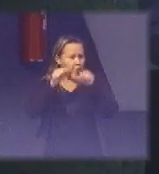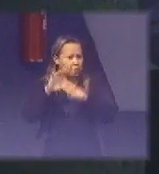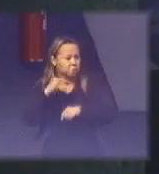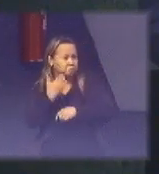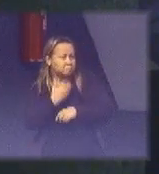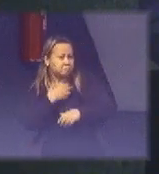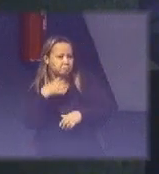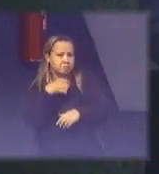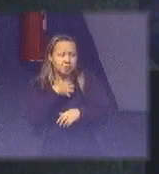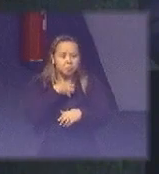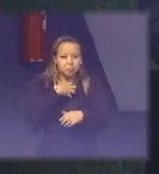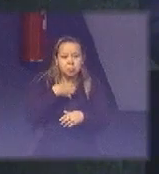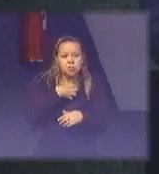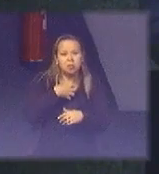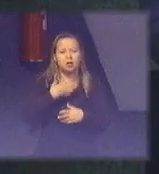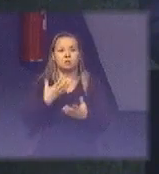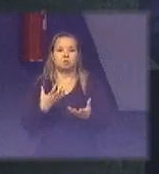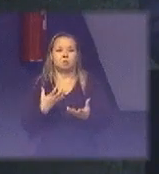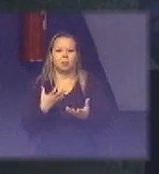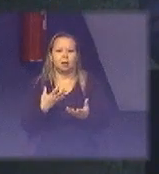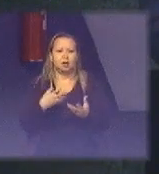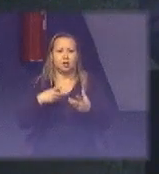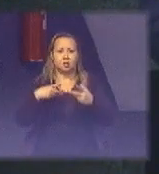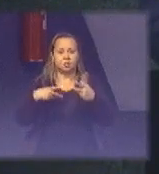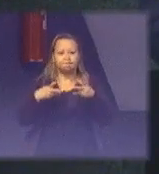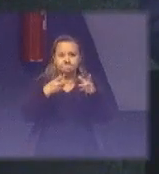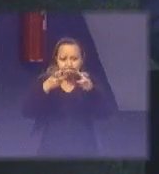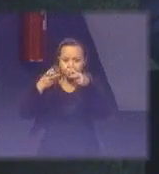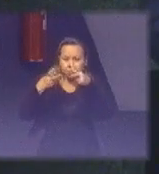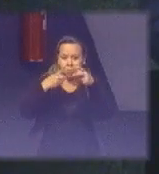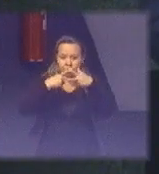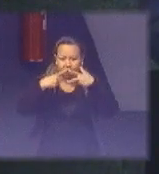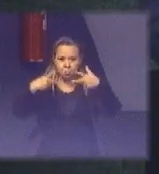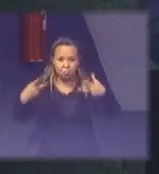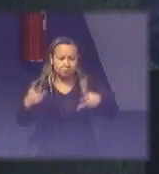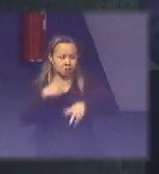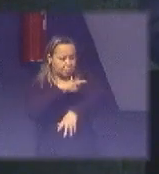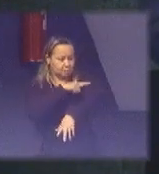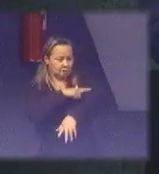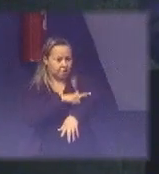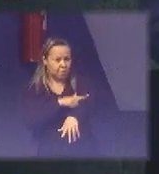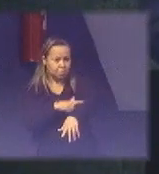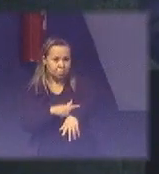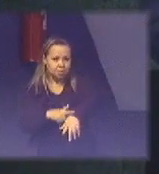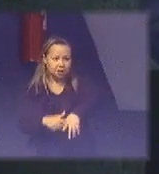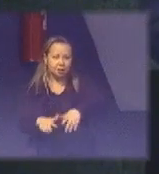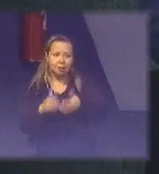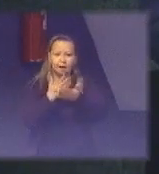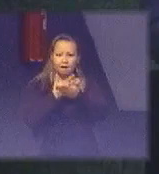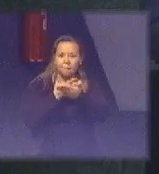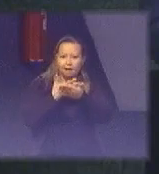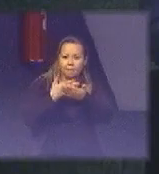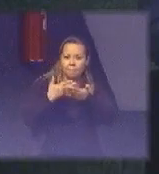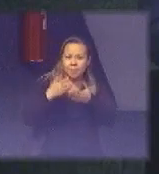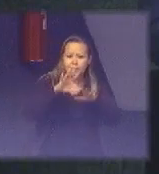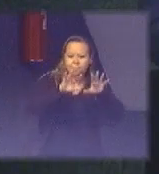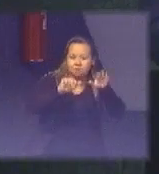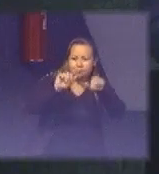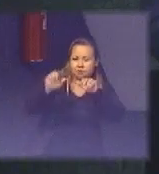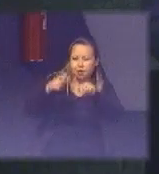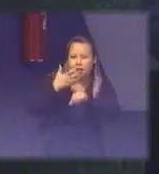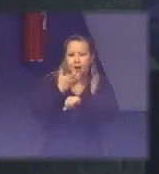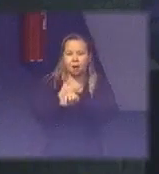coisas. Porque é mais um sentido de educação. Você começa a coletar aquele material, às